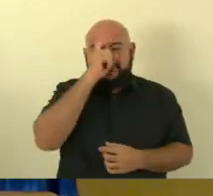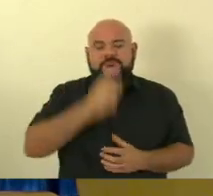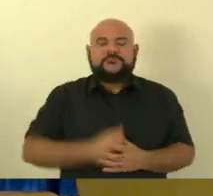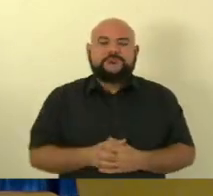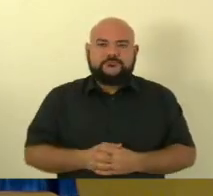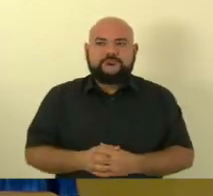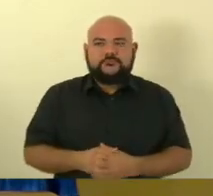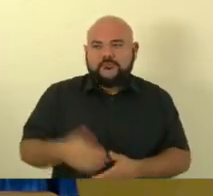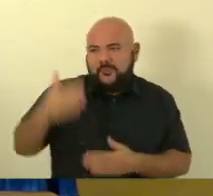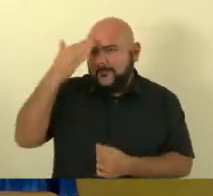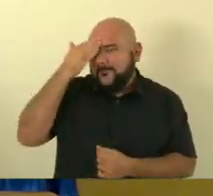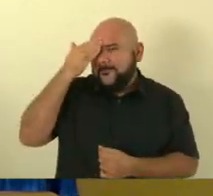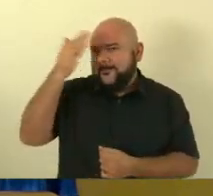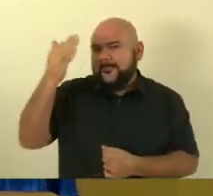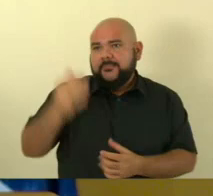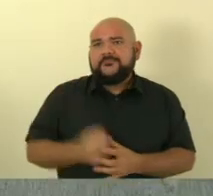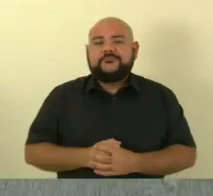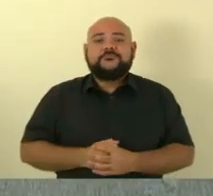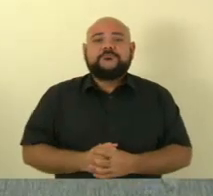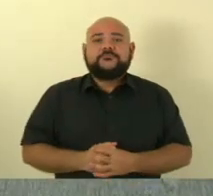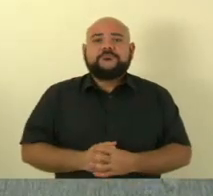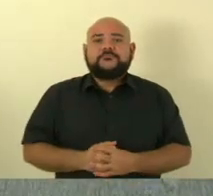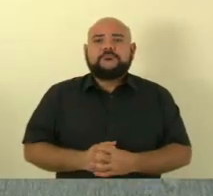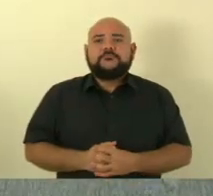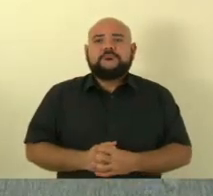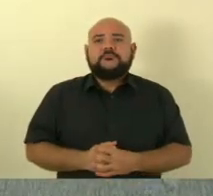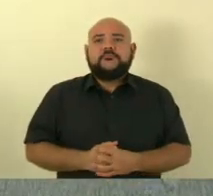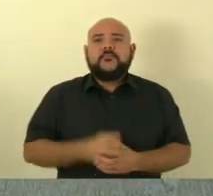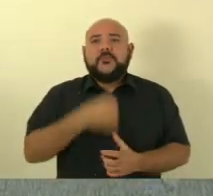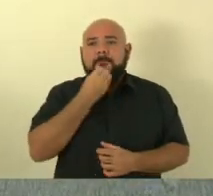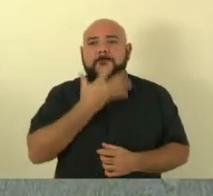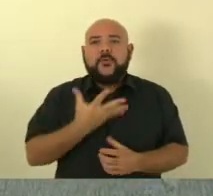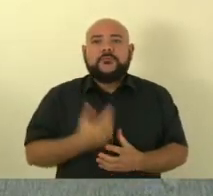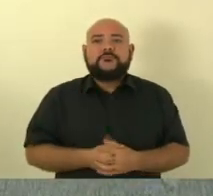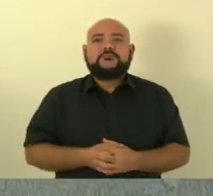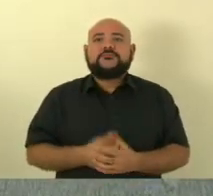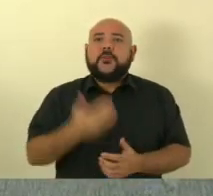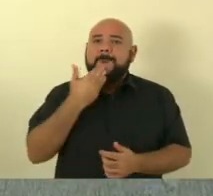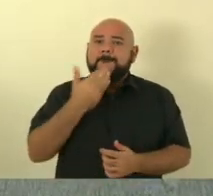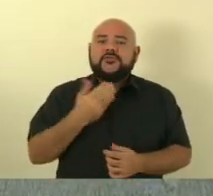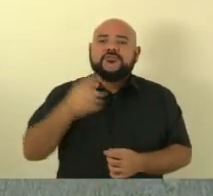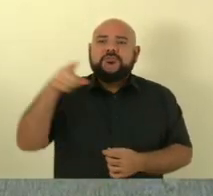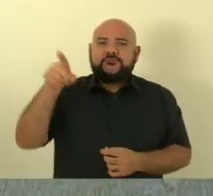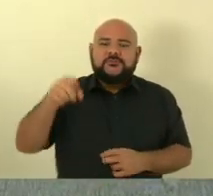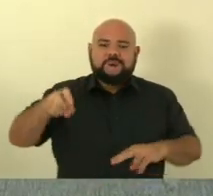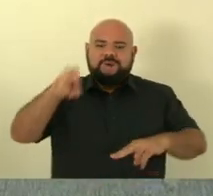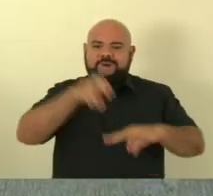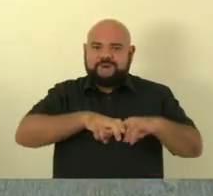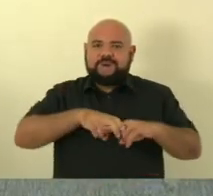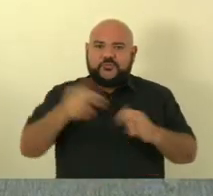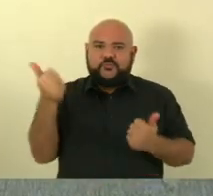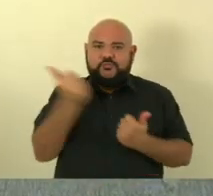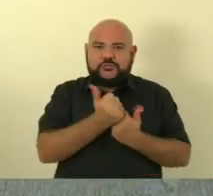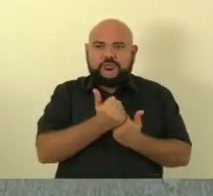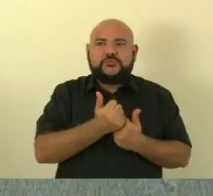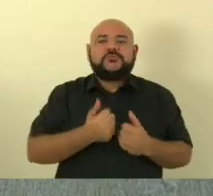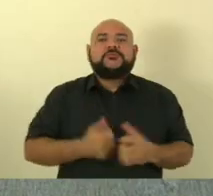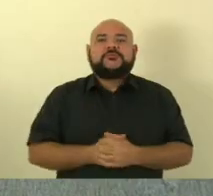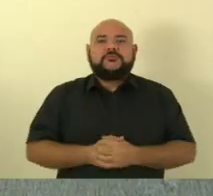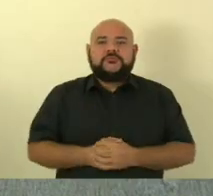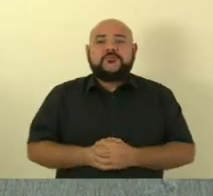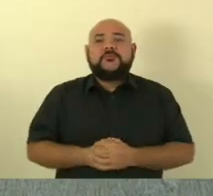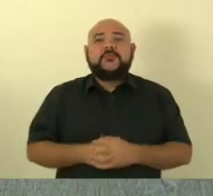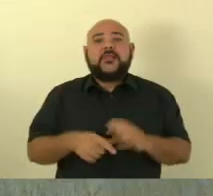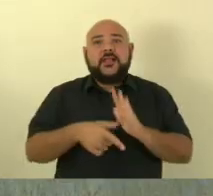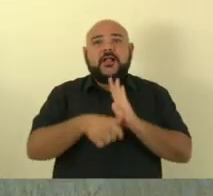obrigado deputado coronel o Hélito coronel vou pedir a vossa excelência para assumir aqui para que eu faça os da palavra mas antes eu quero convidar